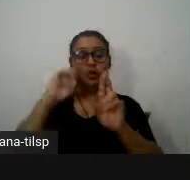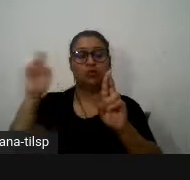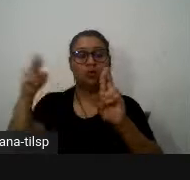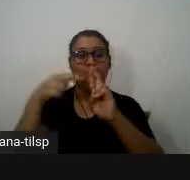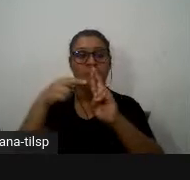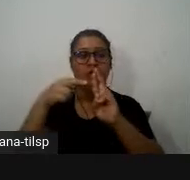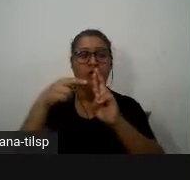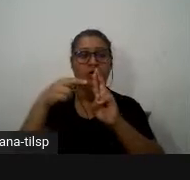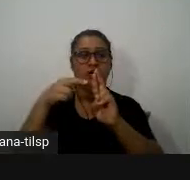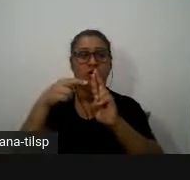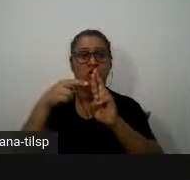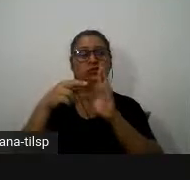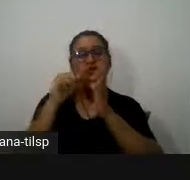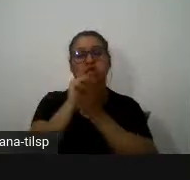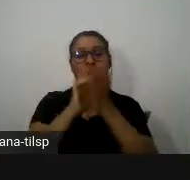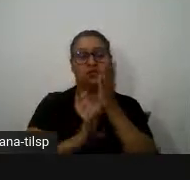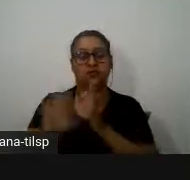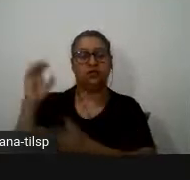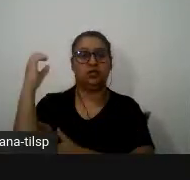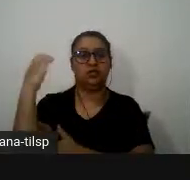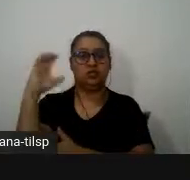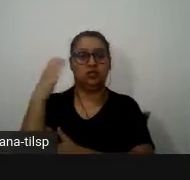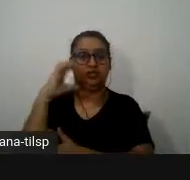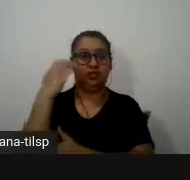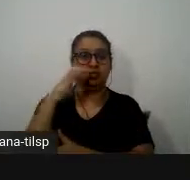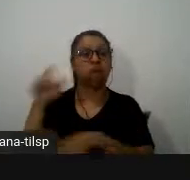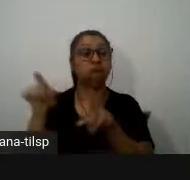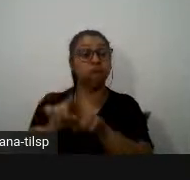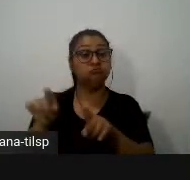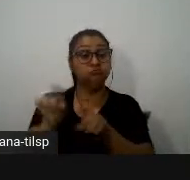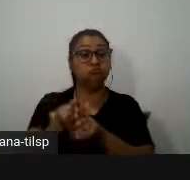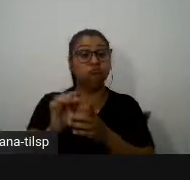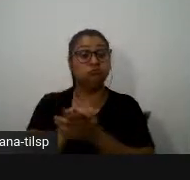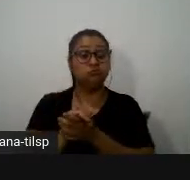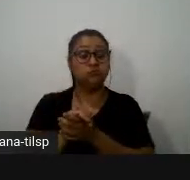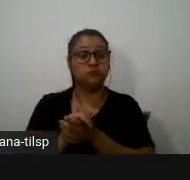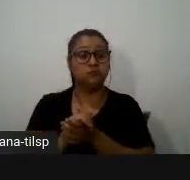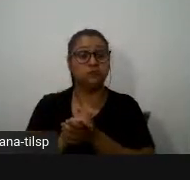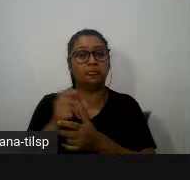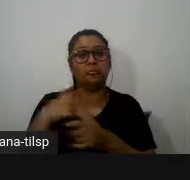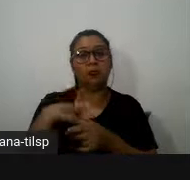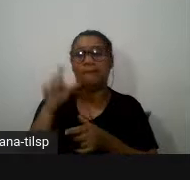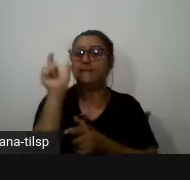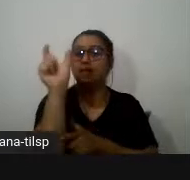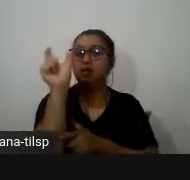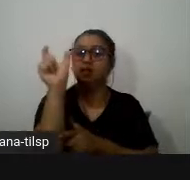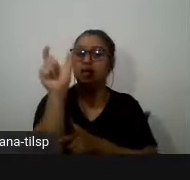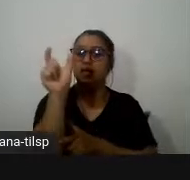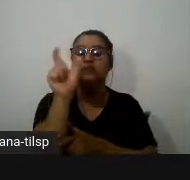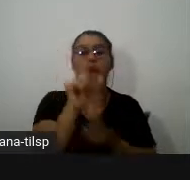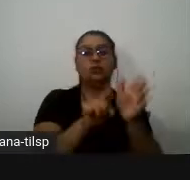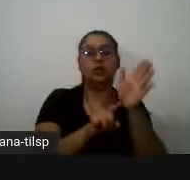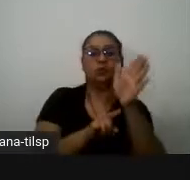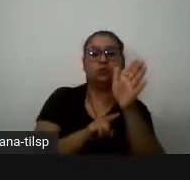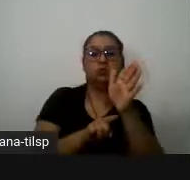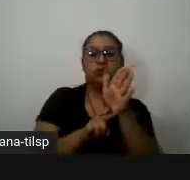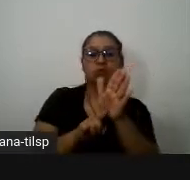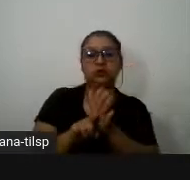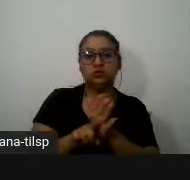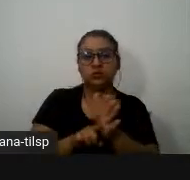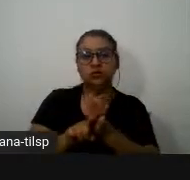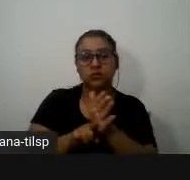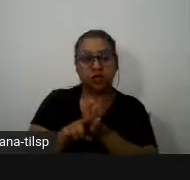à atividade científica e isso com o quê? Com palavras como cientistas investigadores